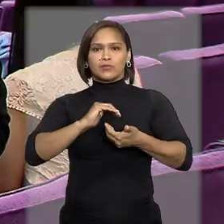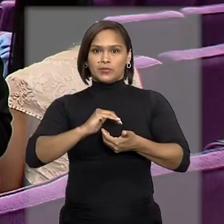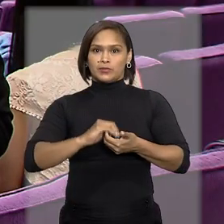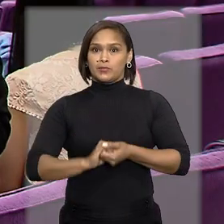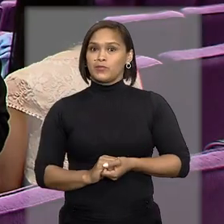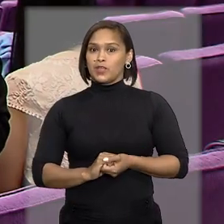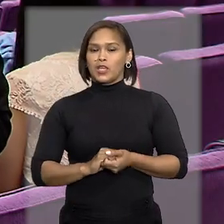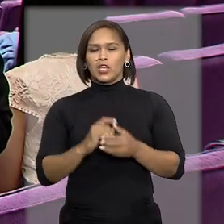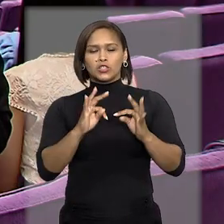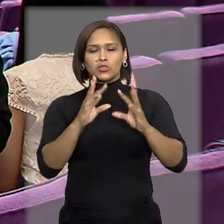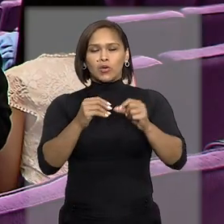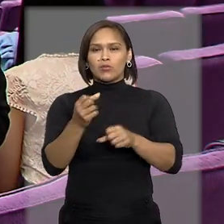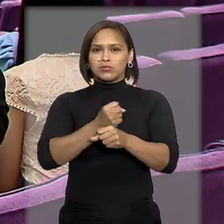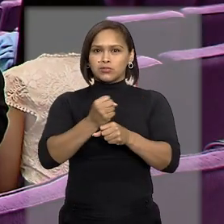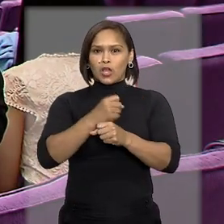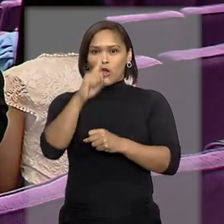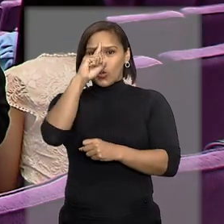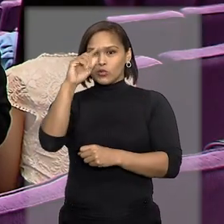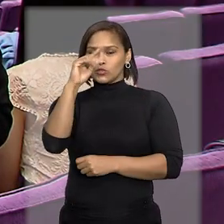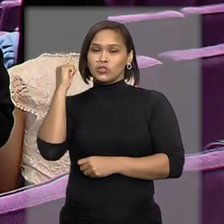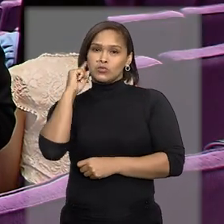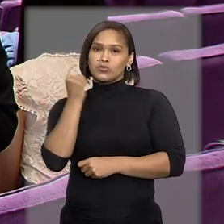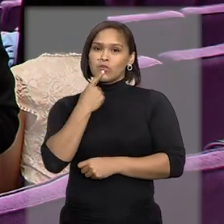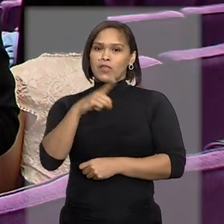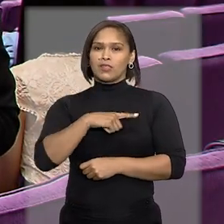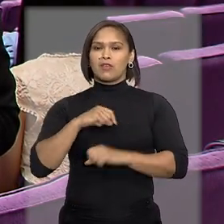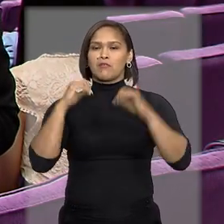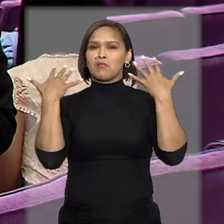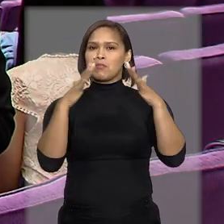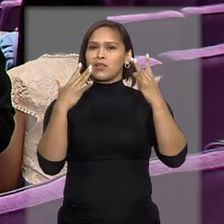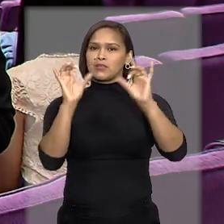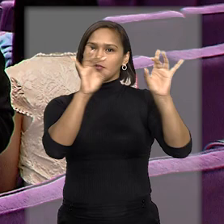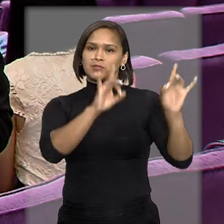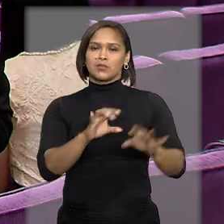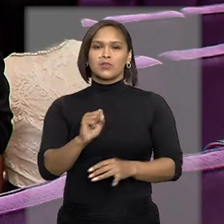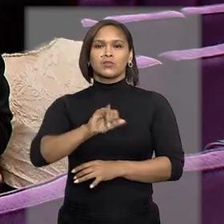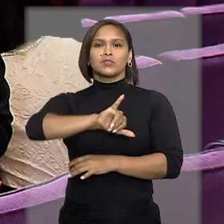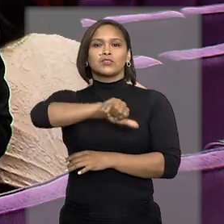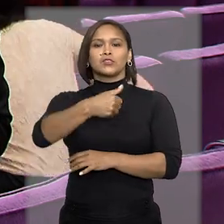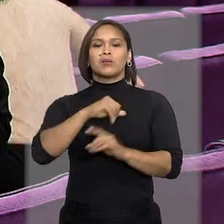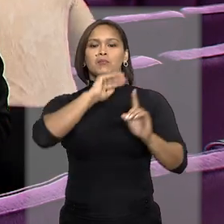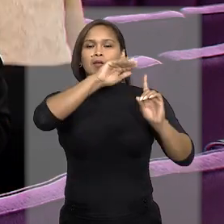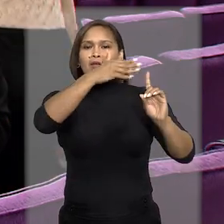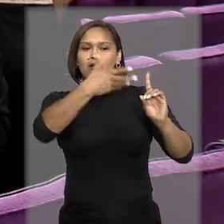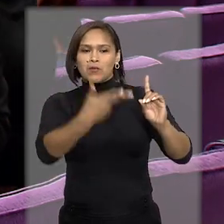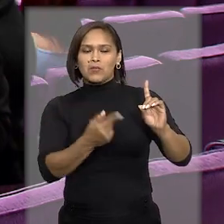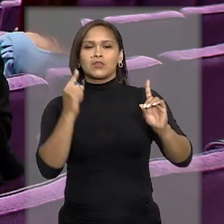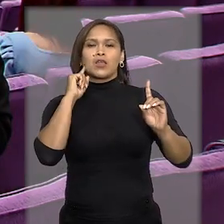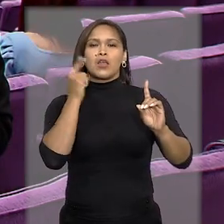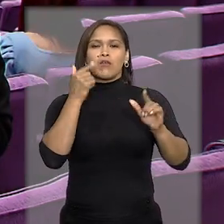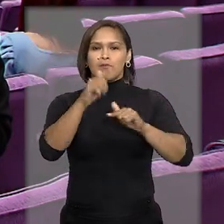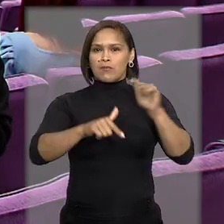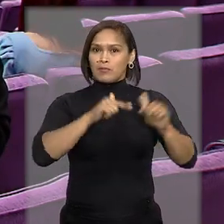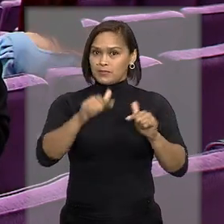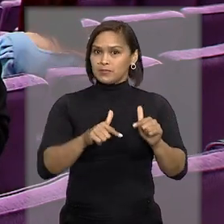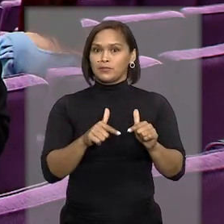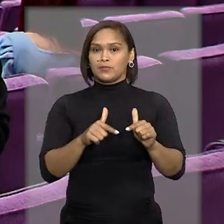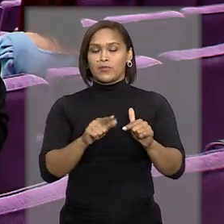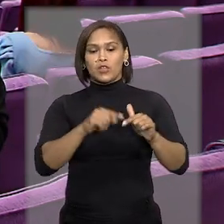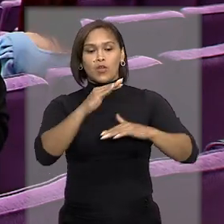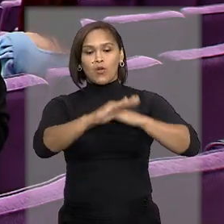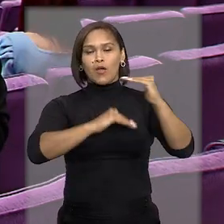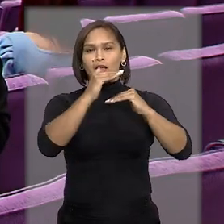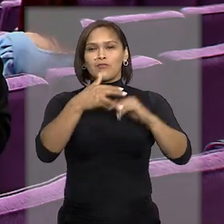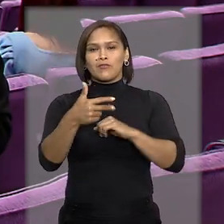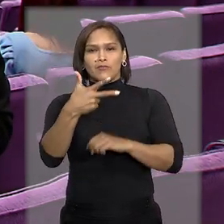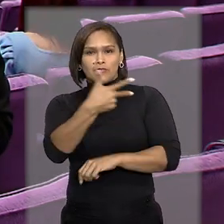E como em todos os anos, o Dia do Surdo teve uma comemoração especial no STJ para homenagear esses colaboradores. Com o